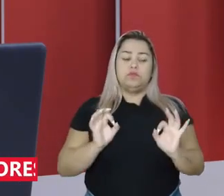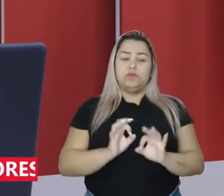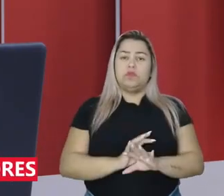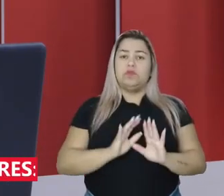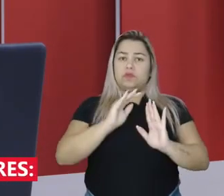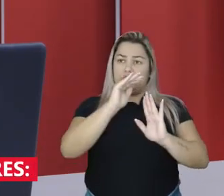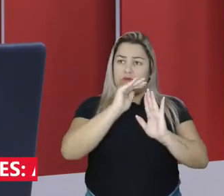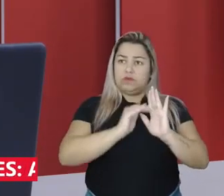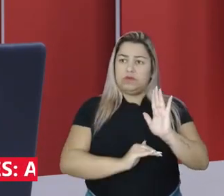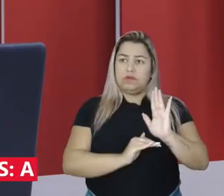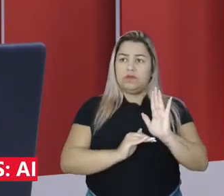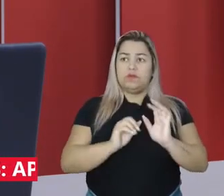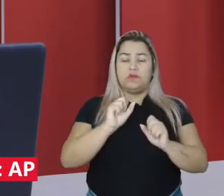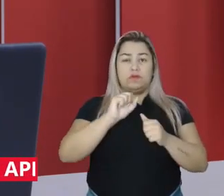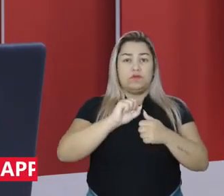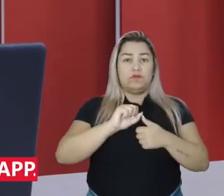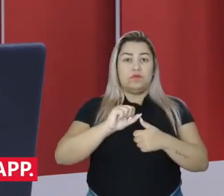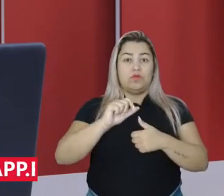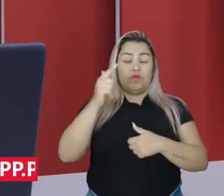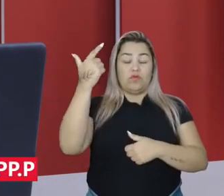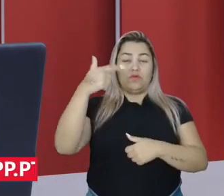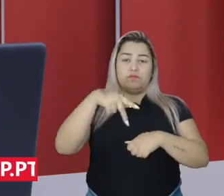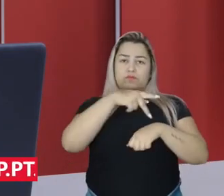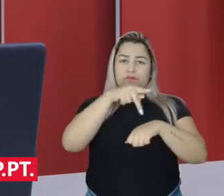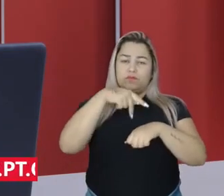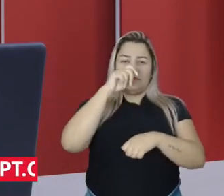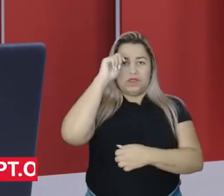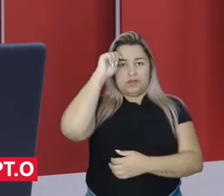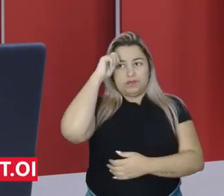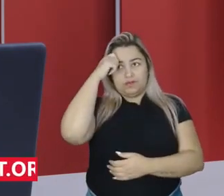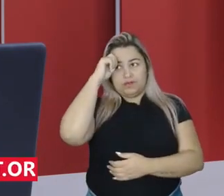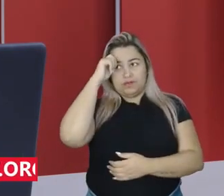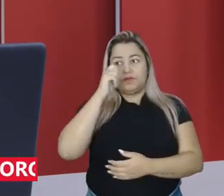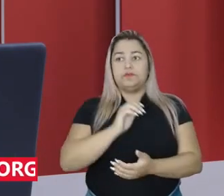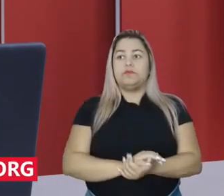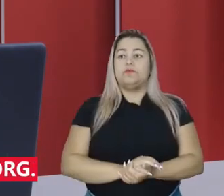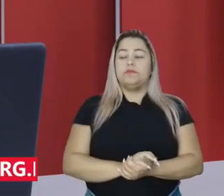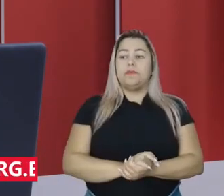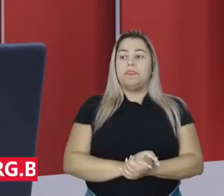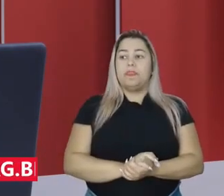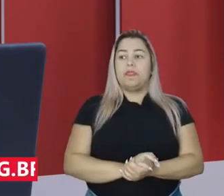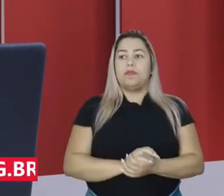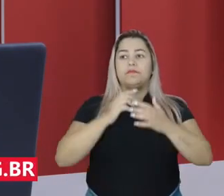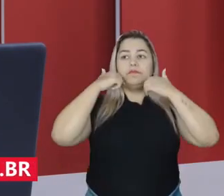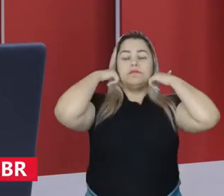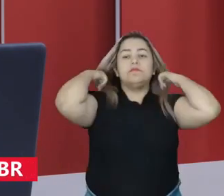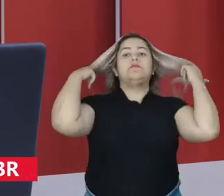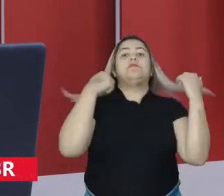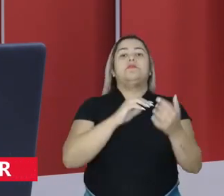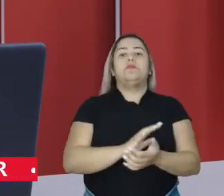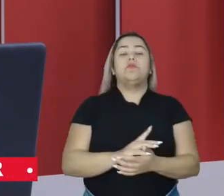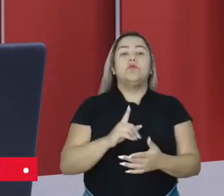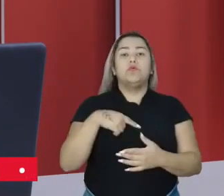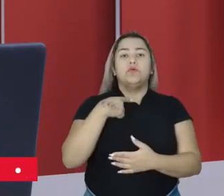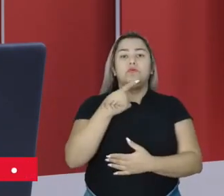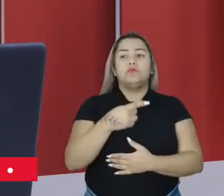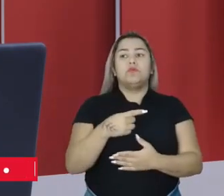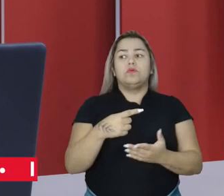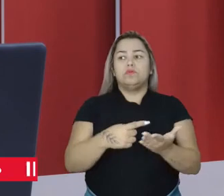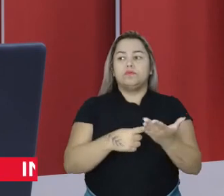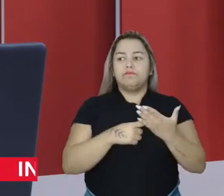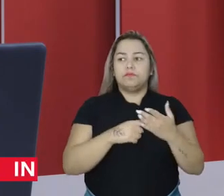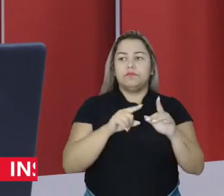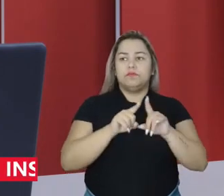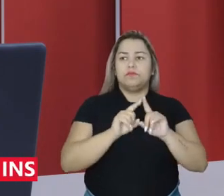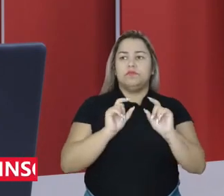agenda internacional com os países africanos. A gente está ajustando aqui o nosso próximo convidado. A gente vai